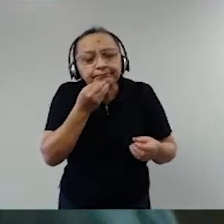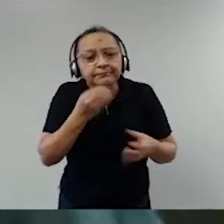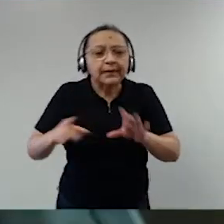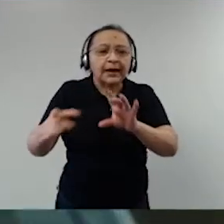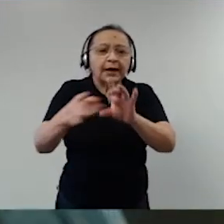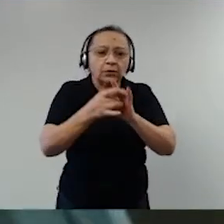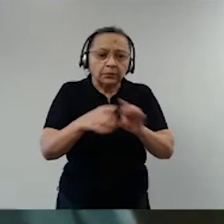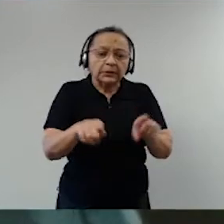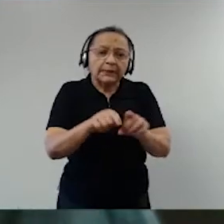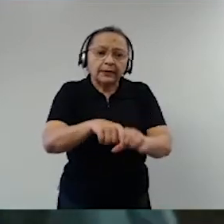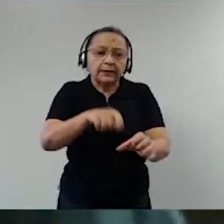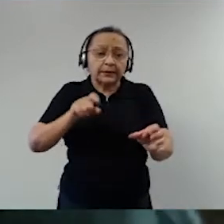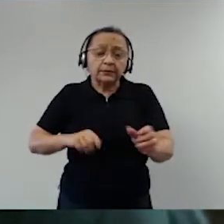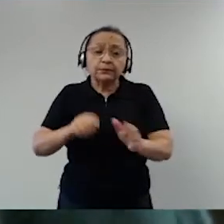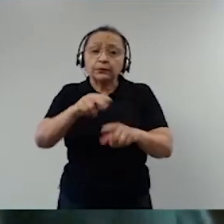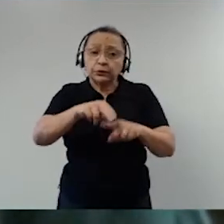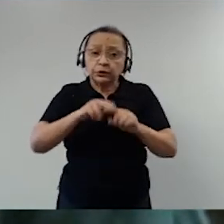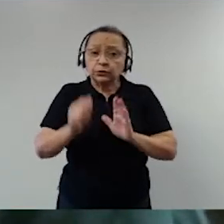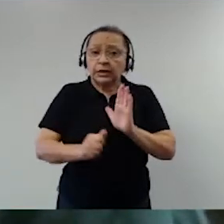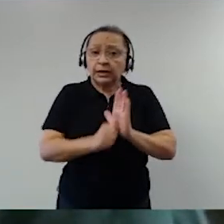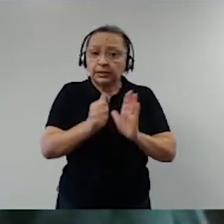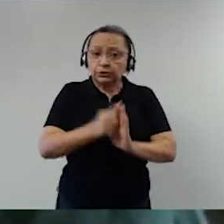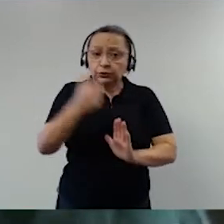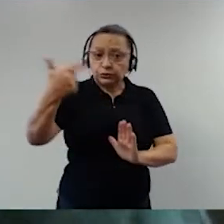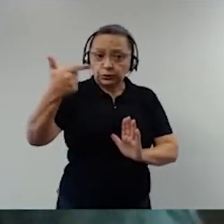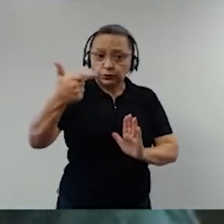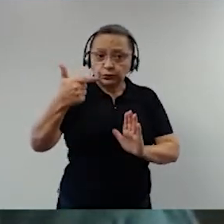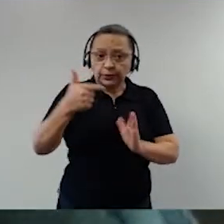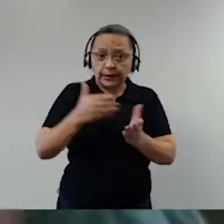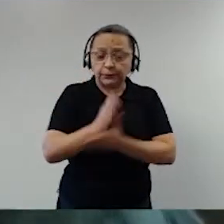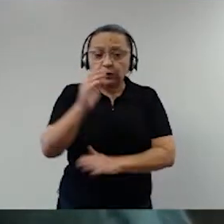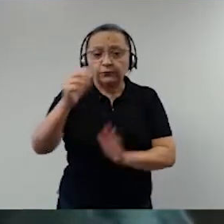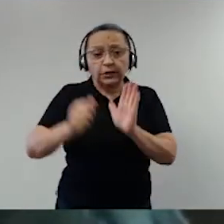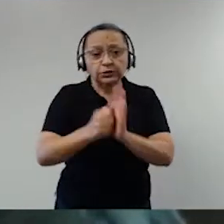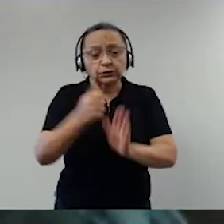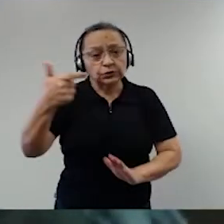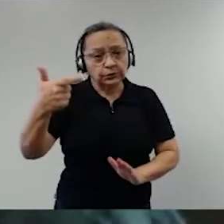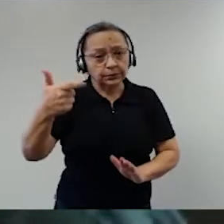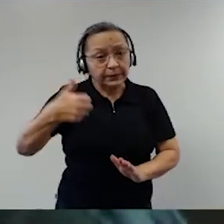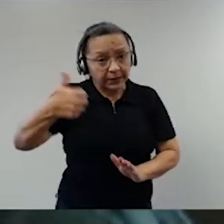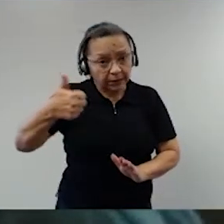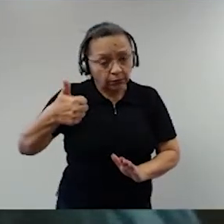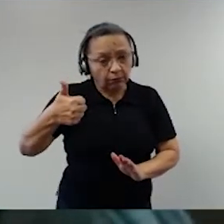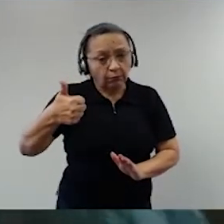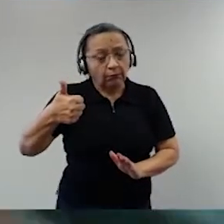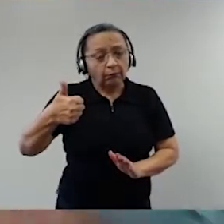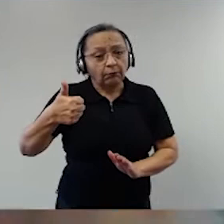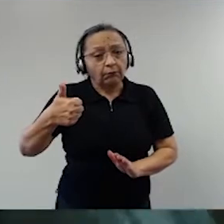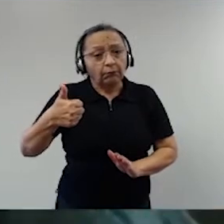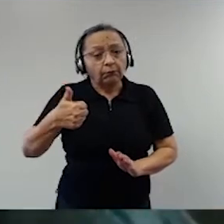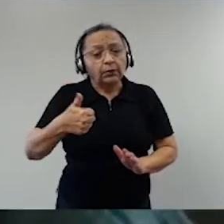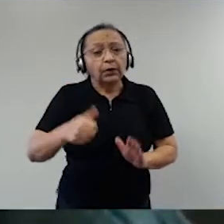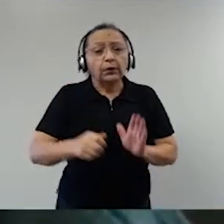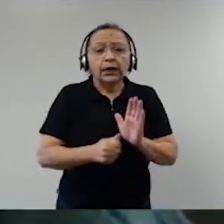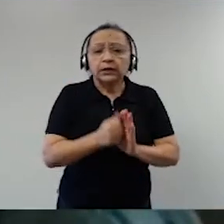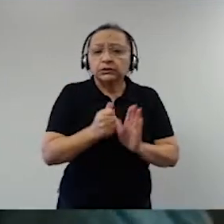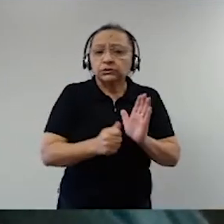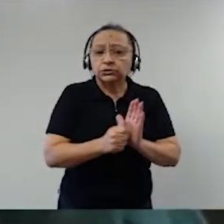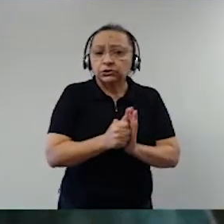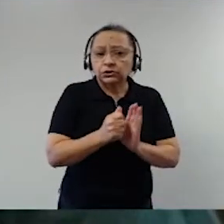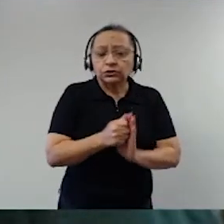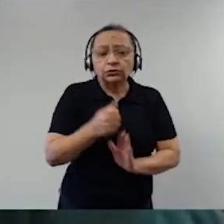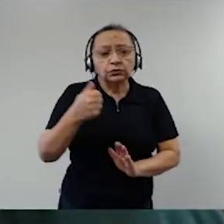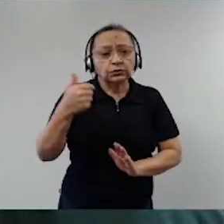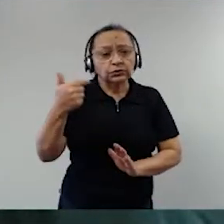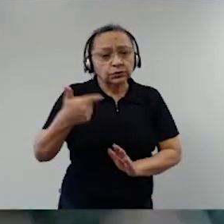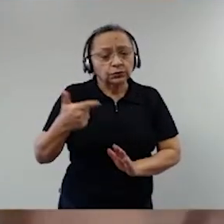Por isso que o artigo segundo, que viabiliza o artigo primeiro, que é do Estado Democrático e Direito, o artigo segundo claramente fala